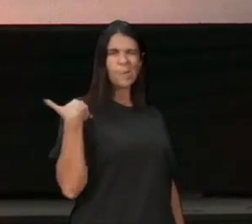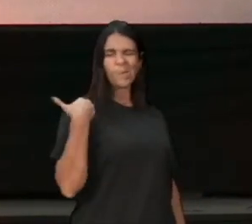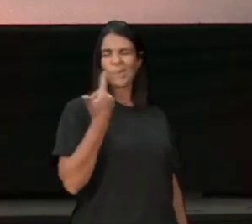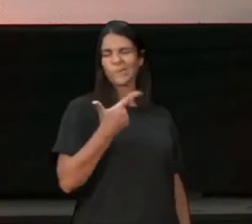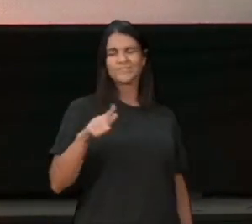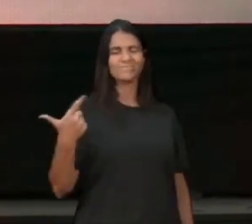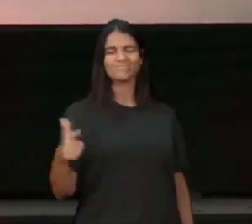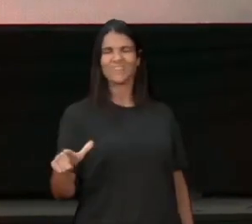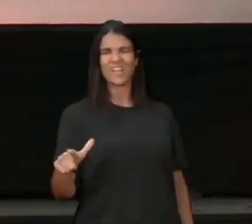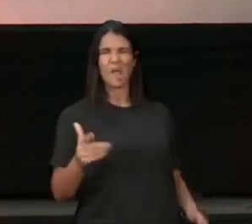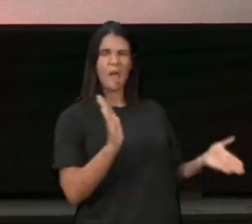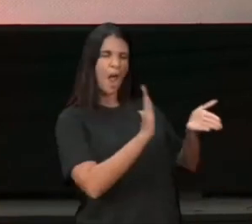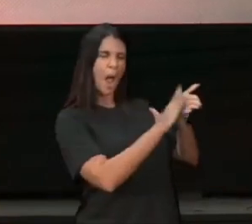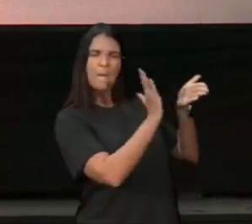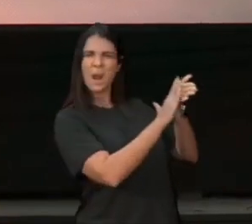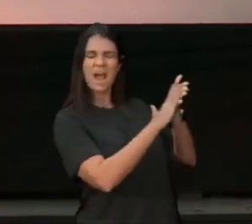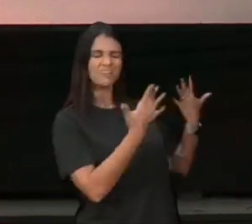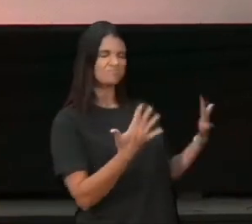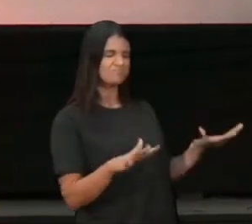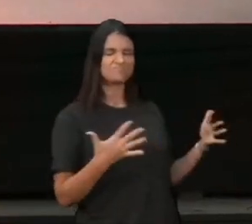queridos, sabe quem que você é?